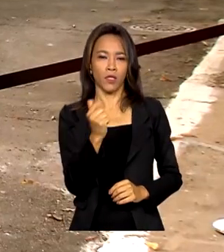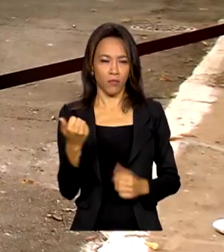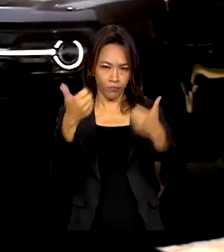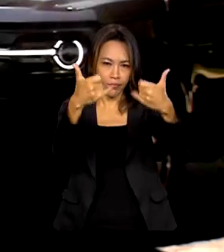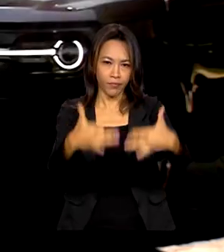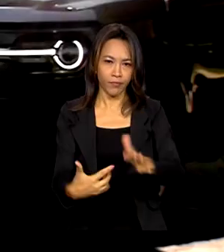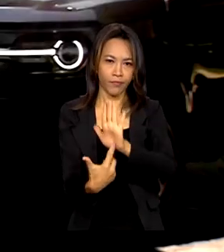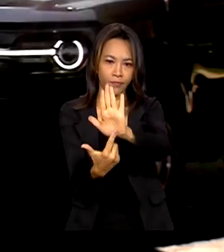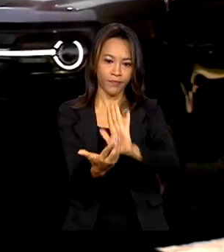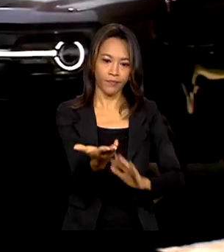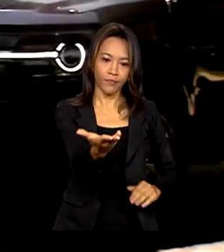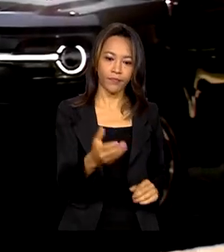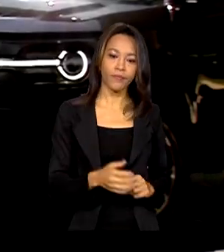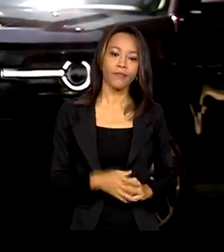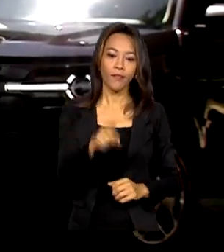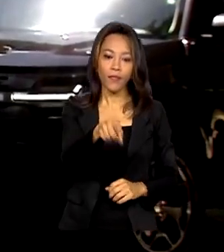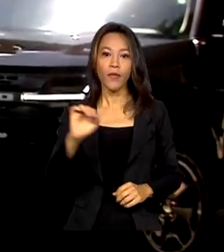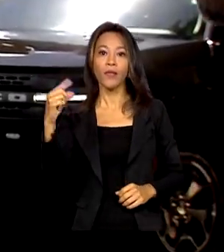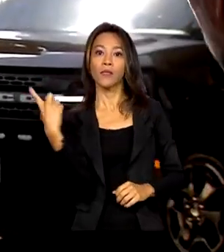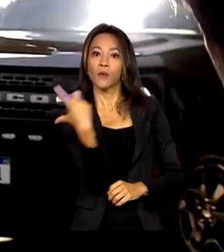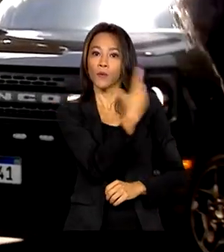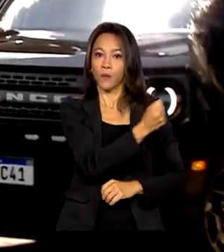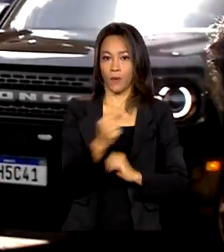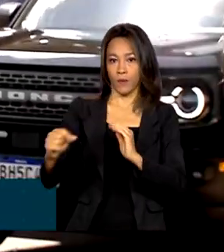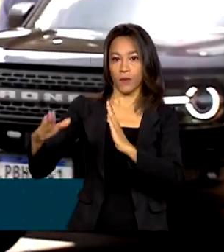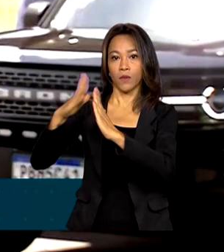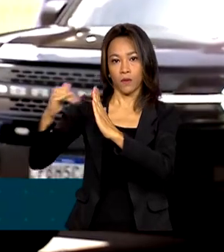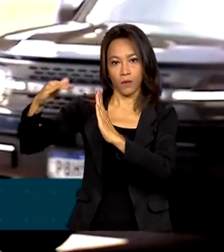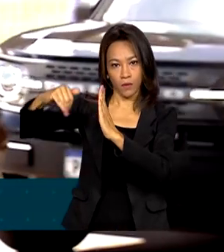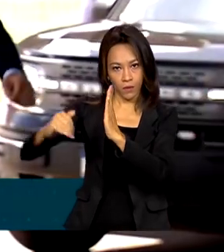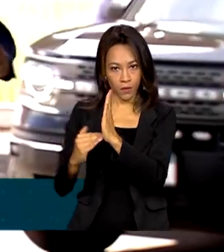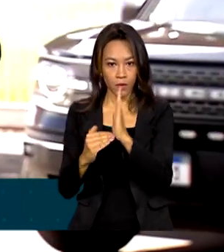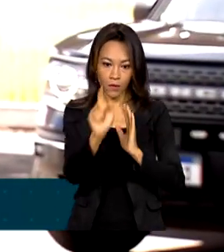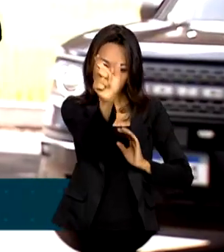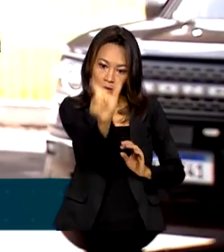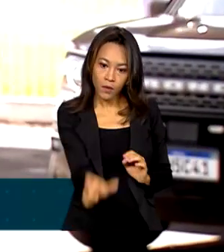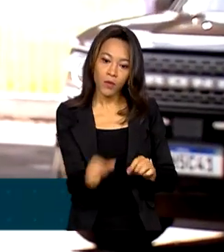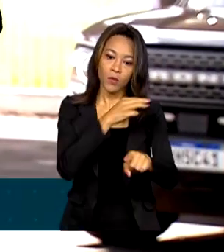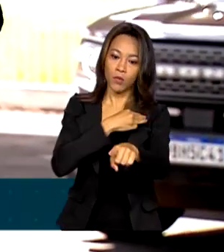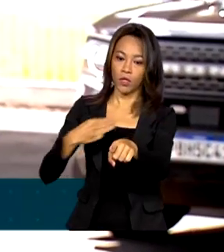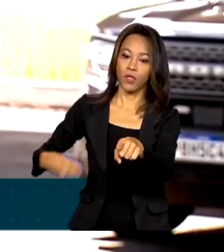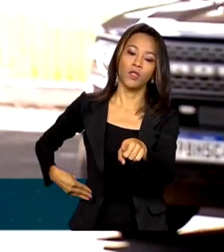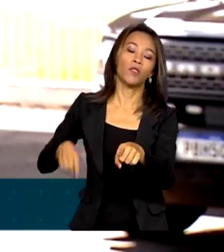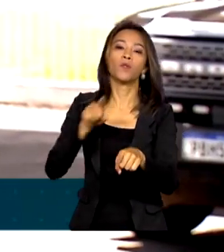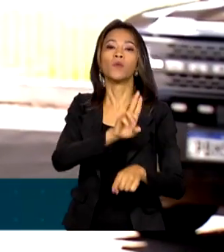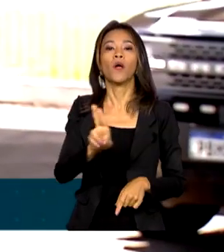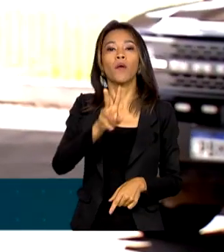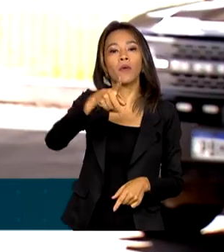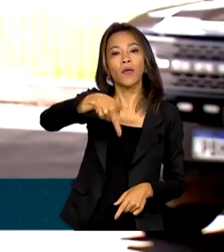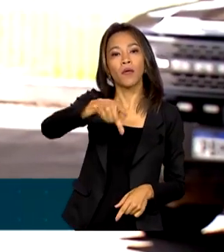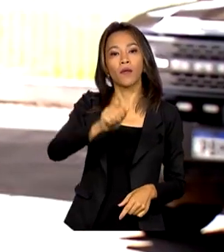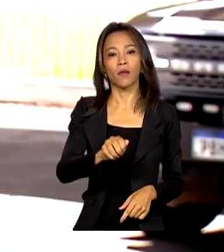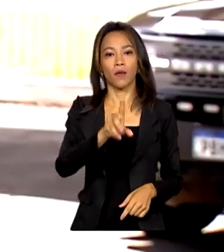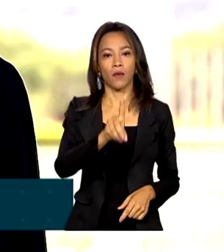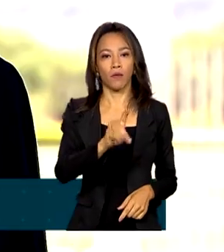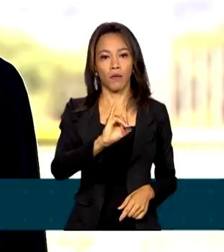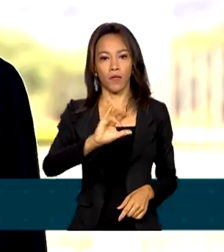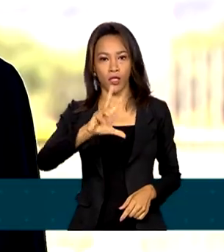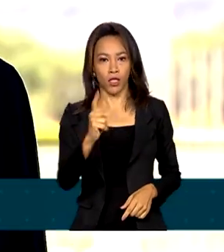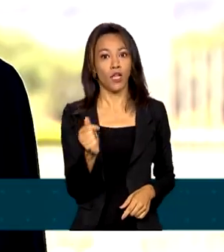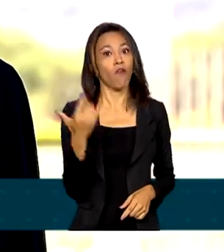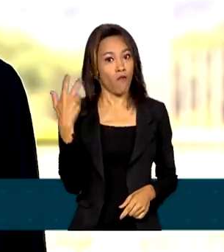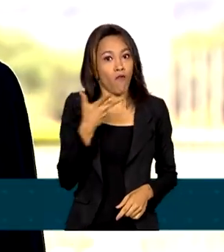Ao deixar o Palácio da Alvorada, o ministro das Relações Institucionais, Alexandre Padilha, afirmou que o presidente